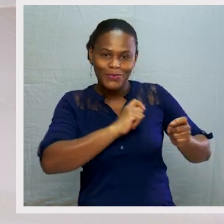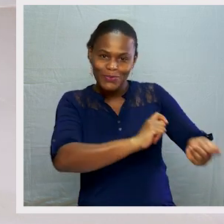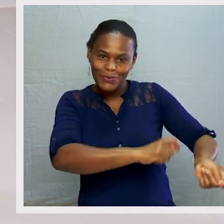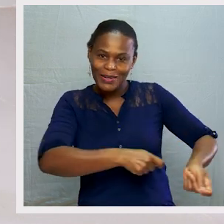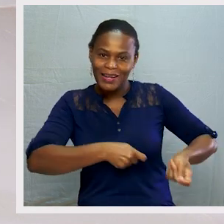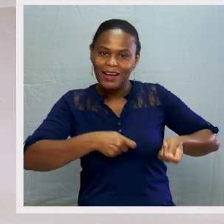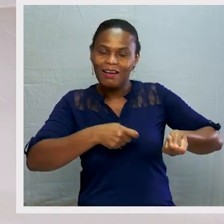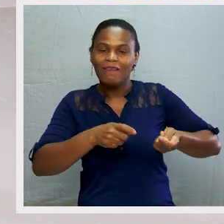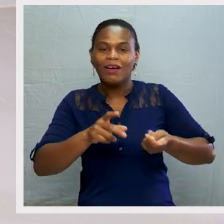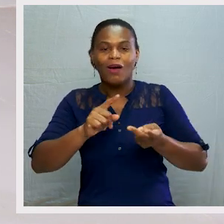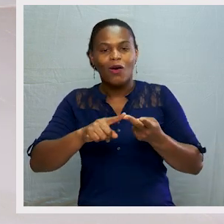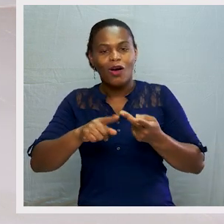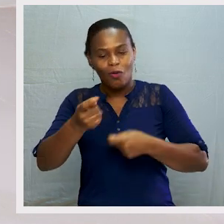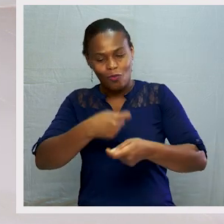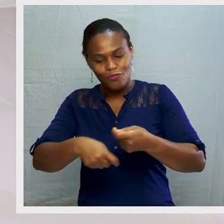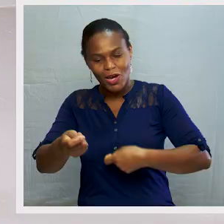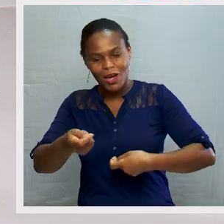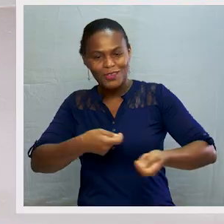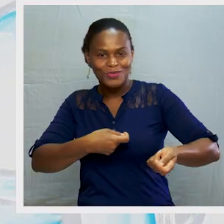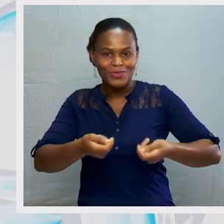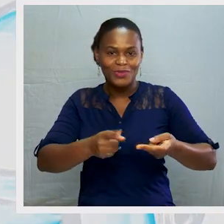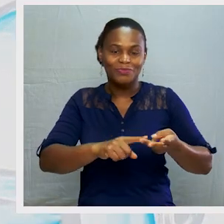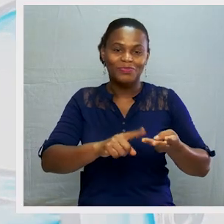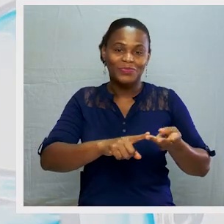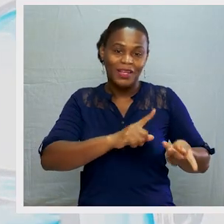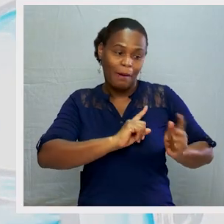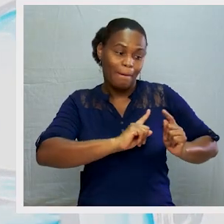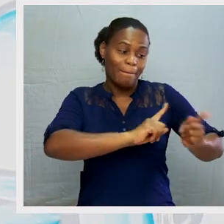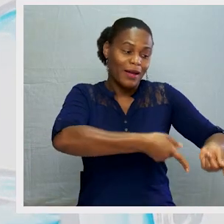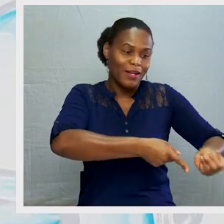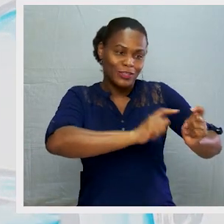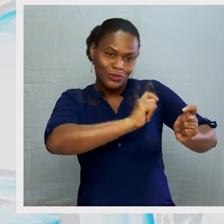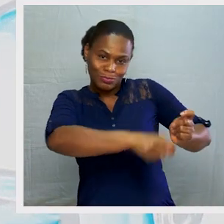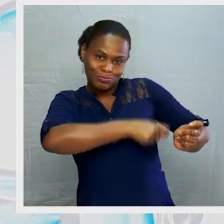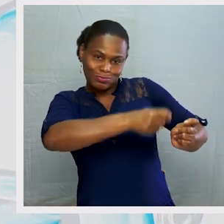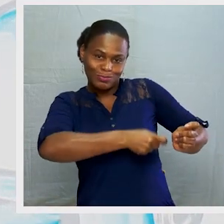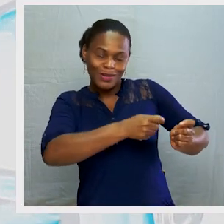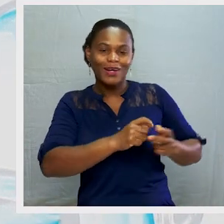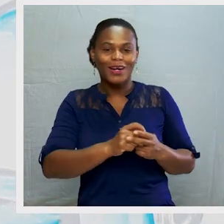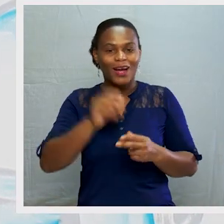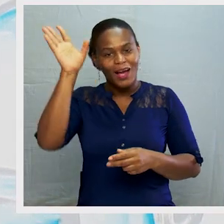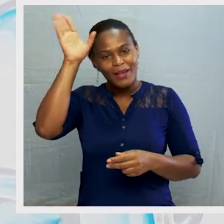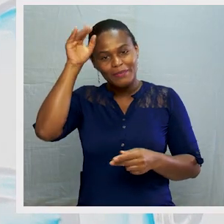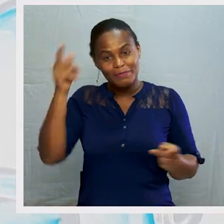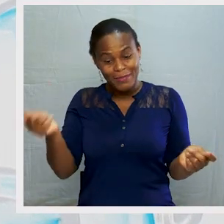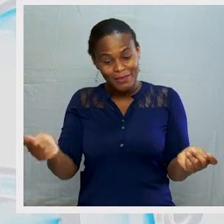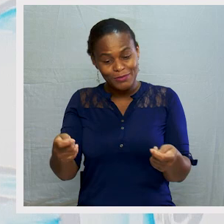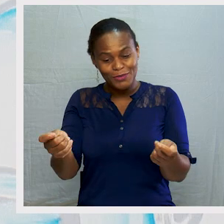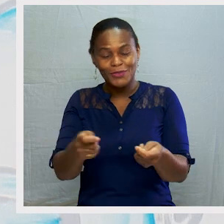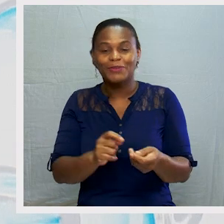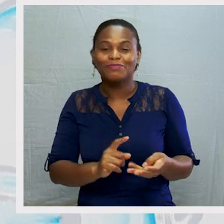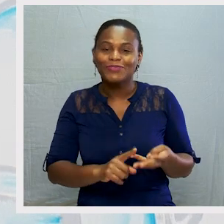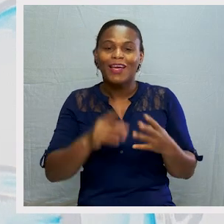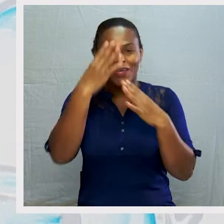mais? O comércio, mais? A pesca, a pecuária, continuem.